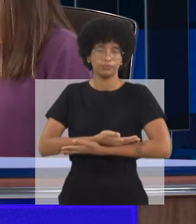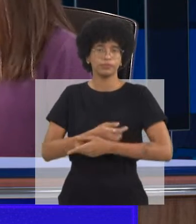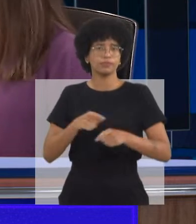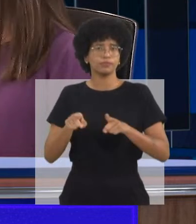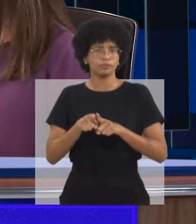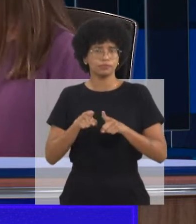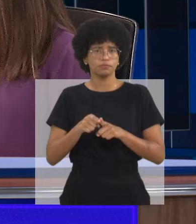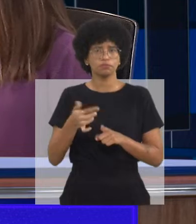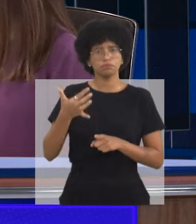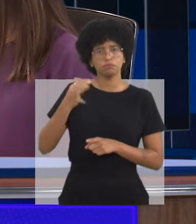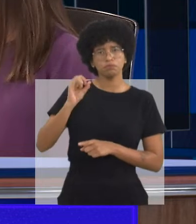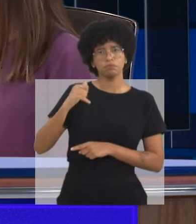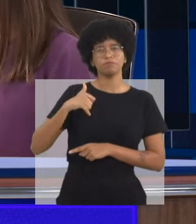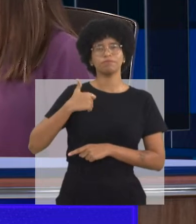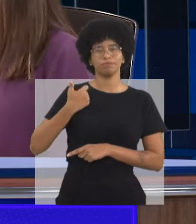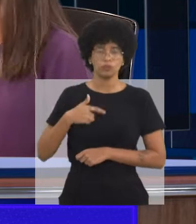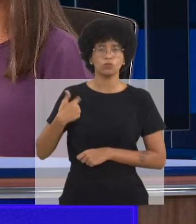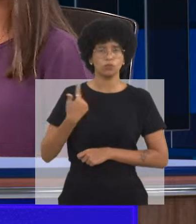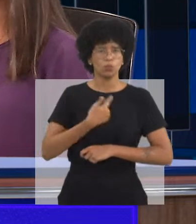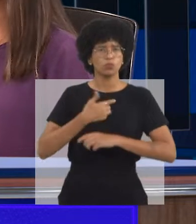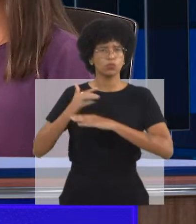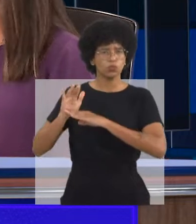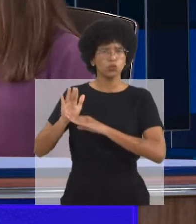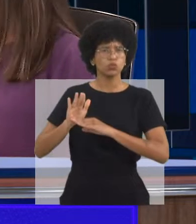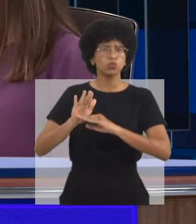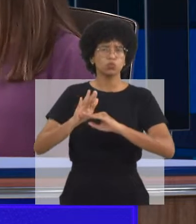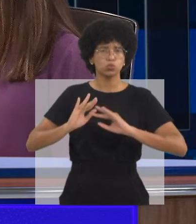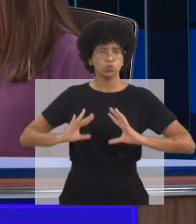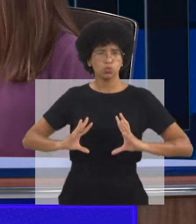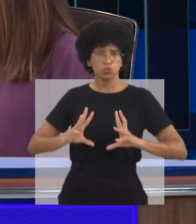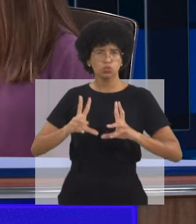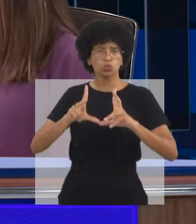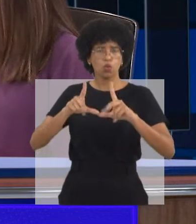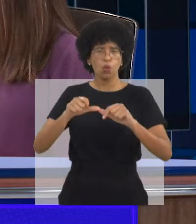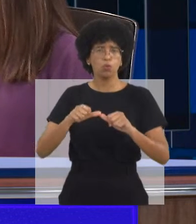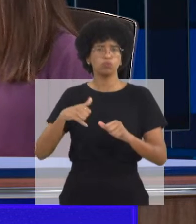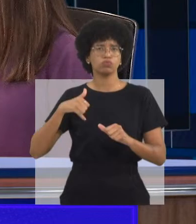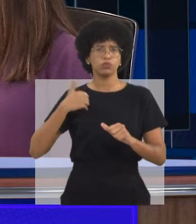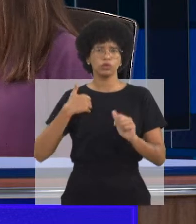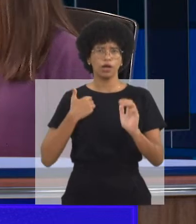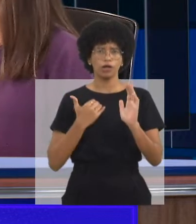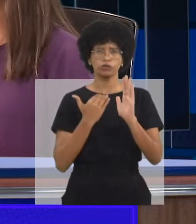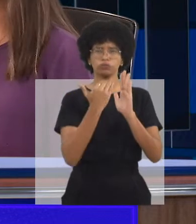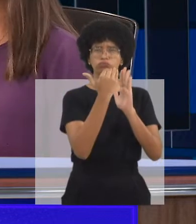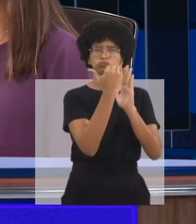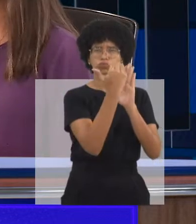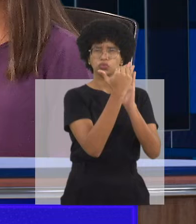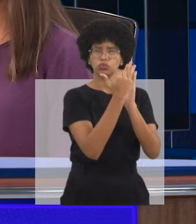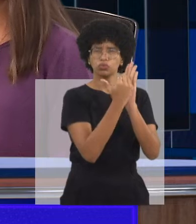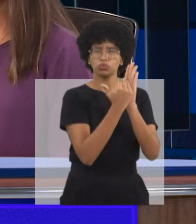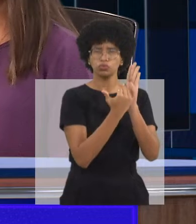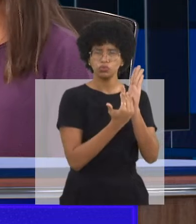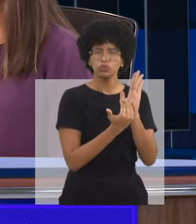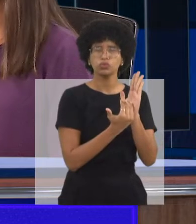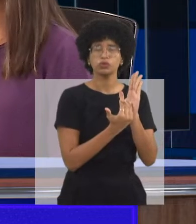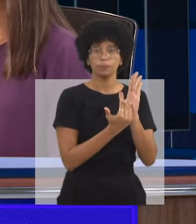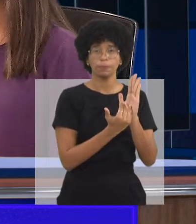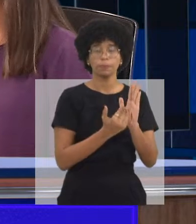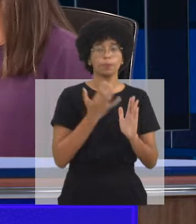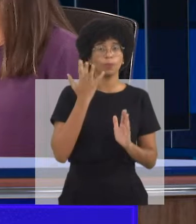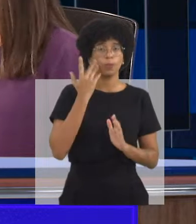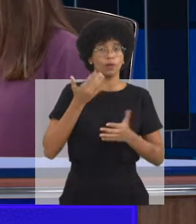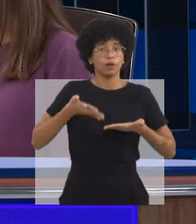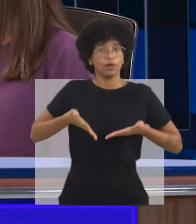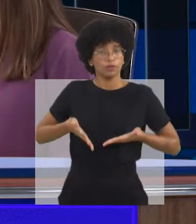com 3 meses de vida, a crianças com 10 anos de idade. Então, nós atendemos toda uma